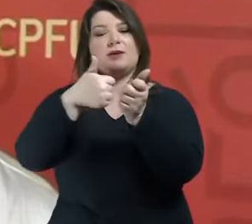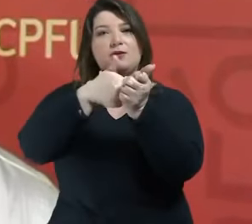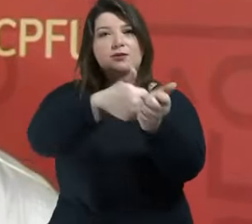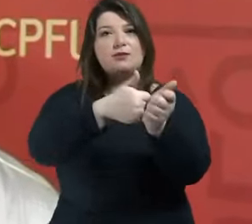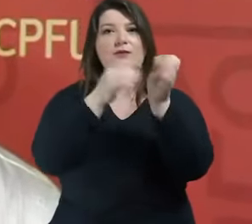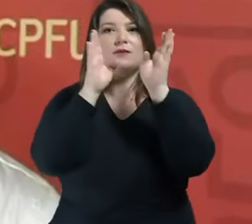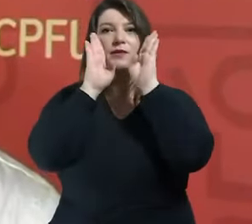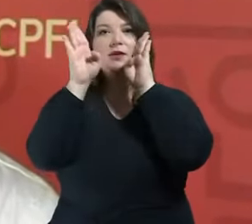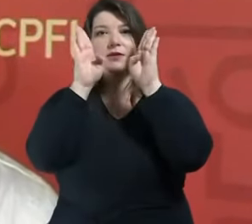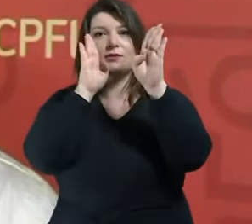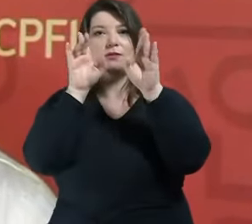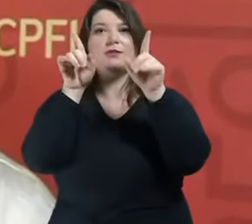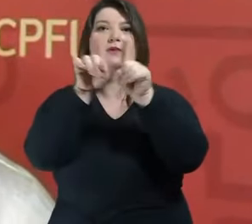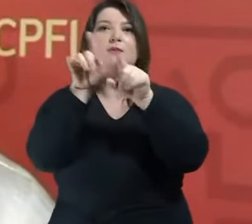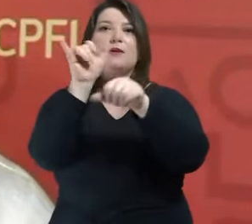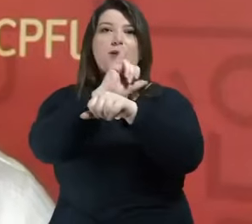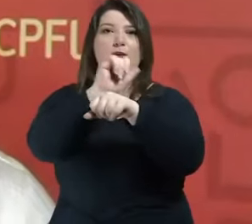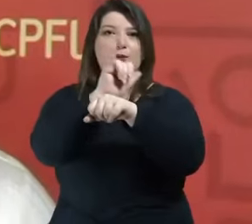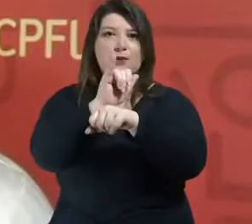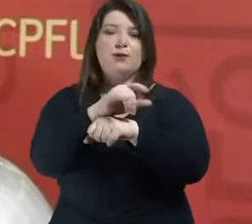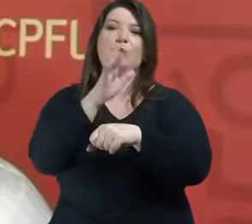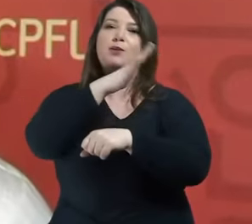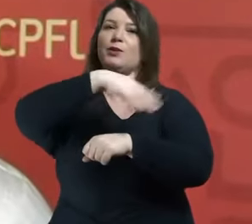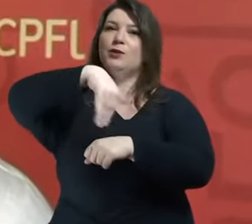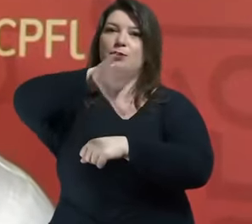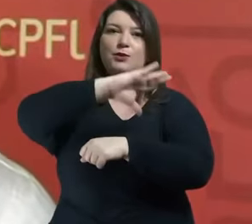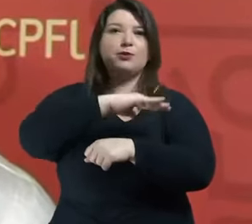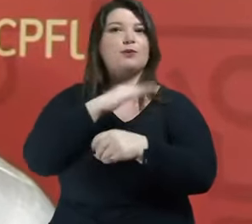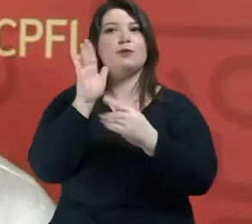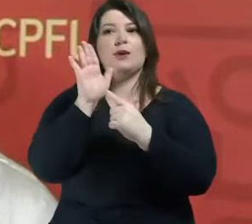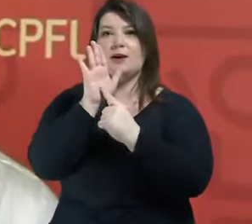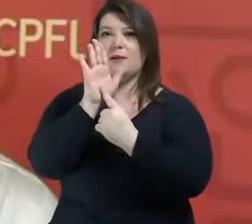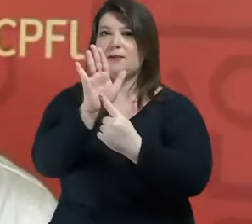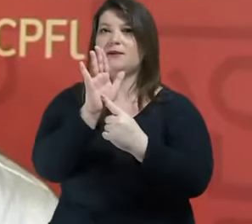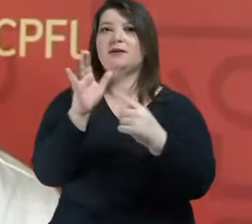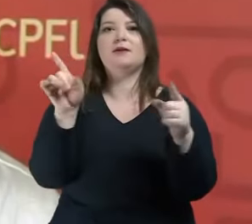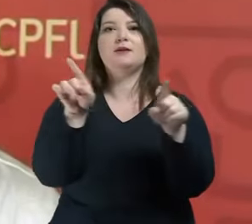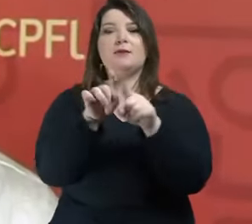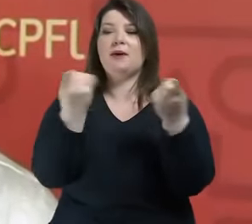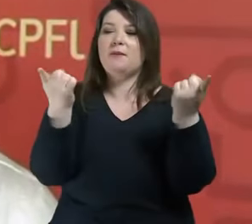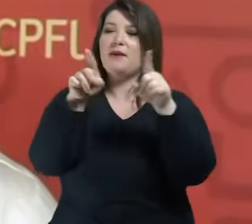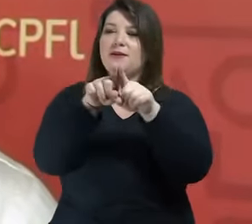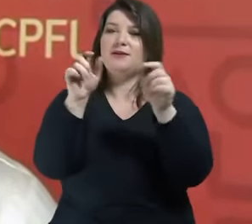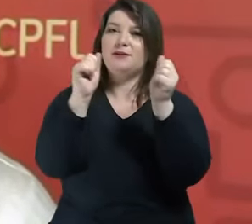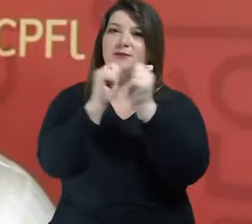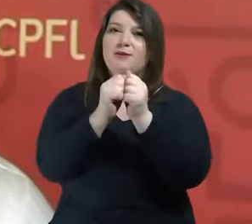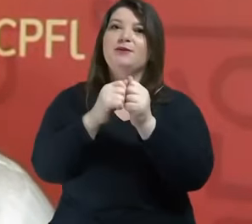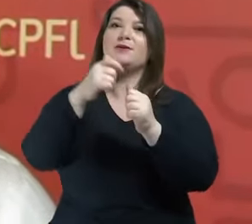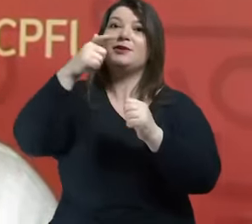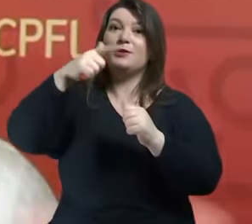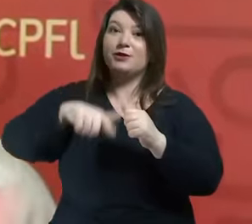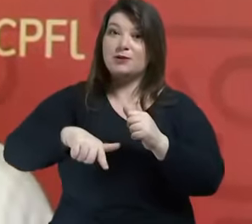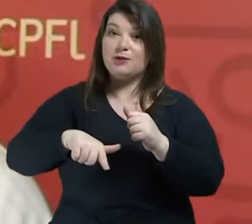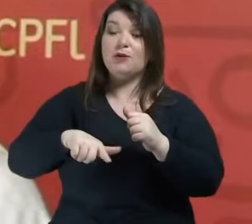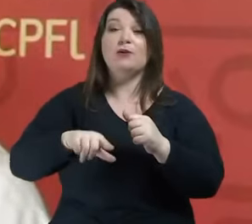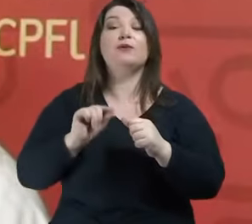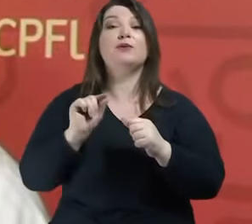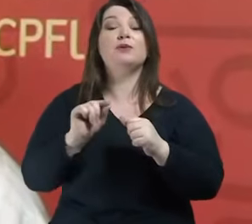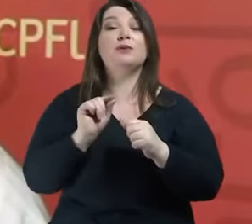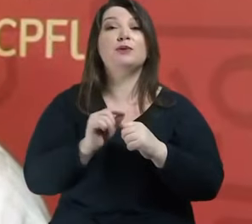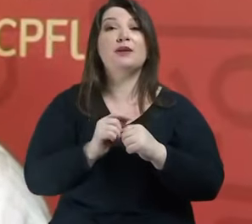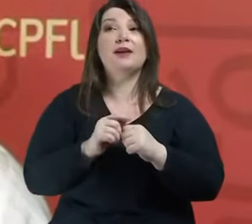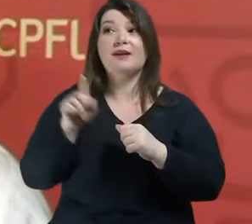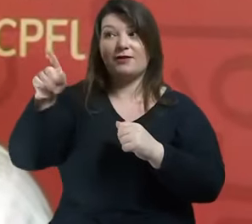pela curadoria pela apresentação pelos anos de parceria né e reforçar um pedido que você falou para quem quem está vendo